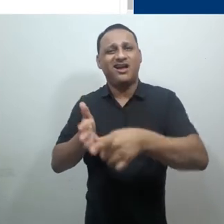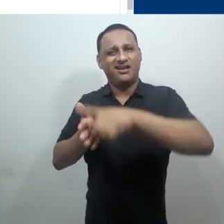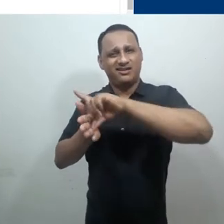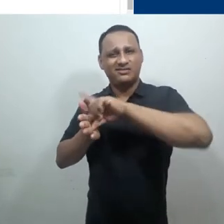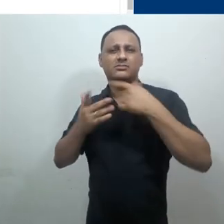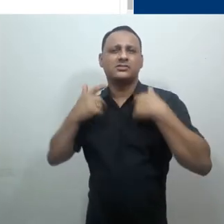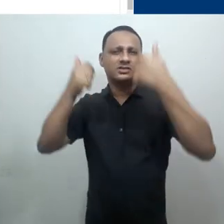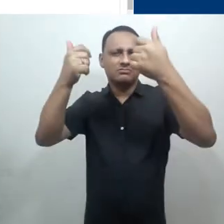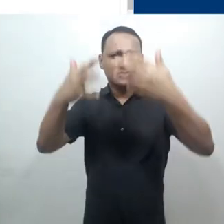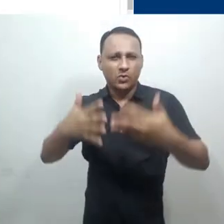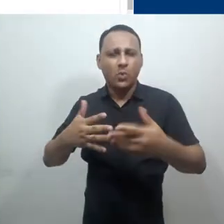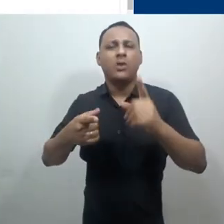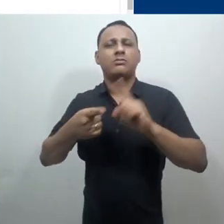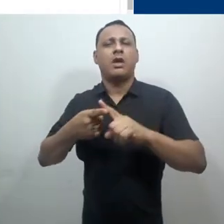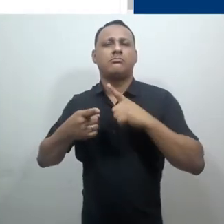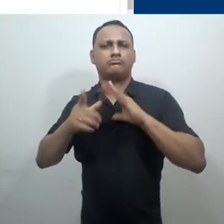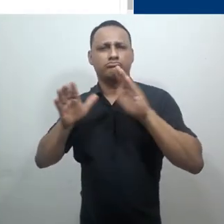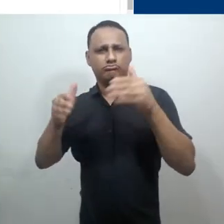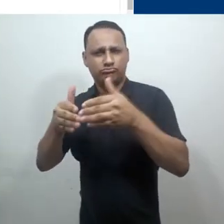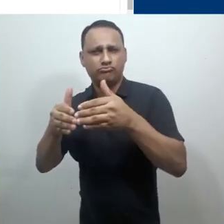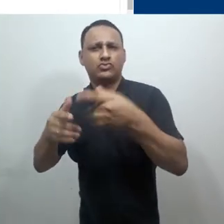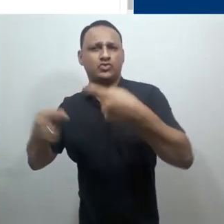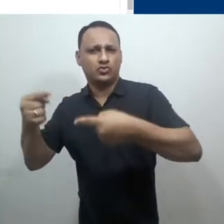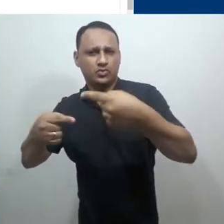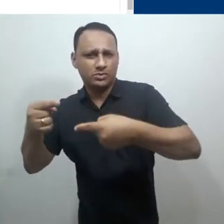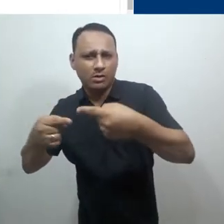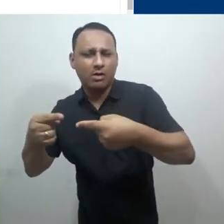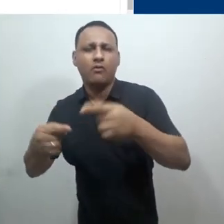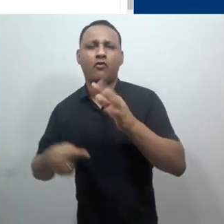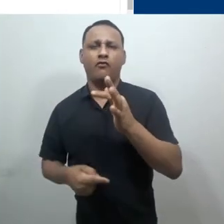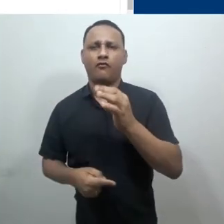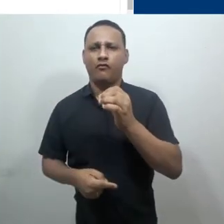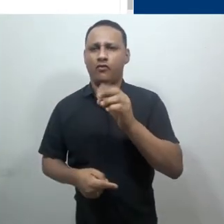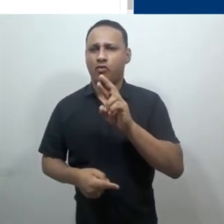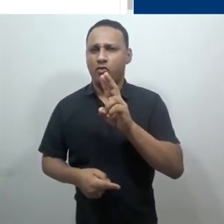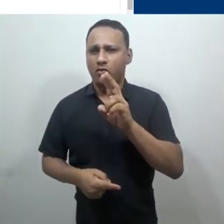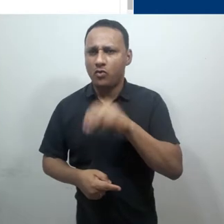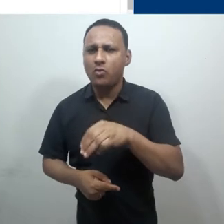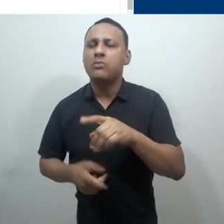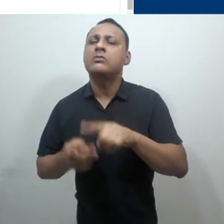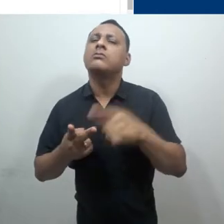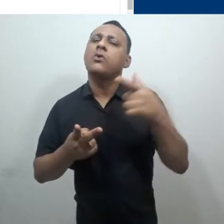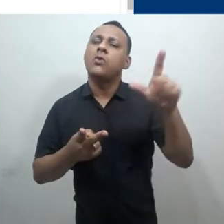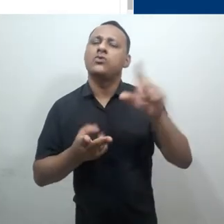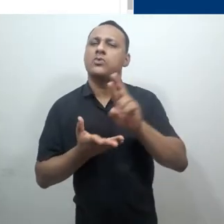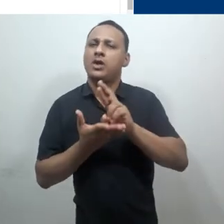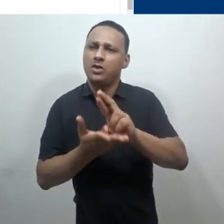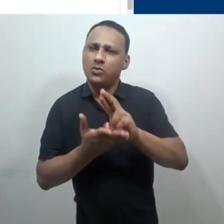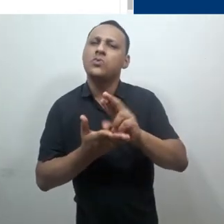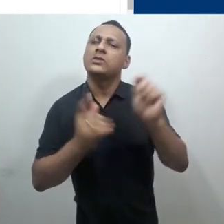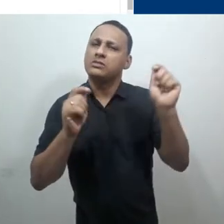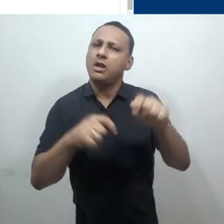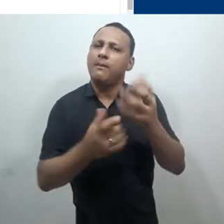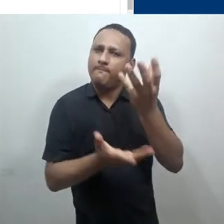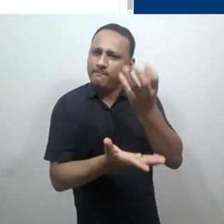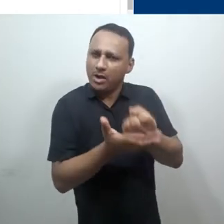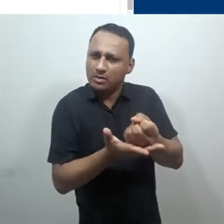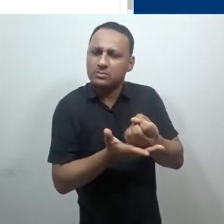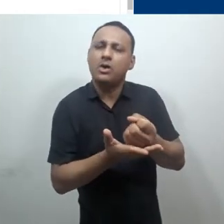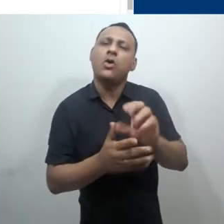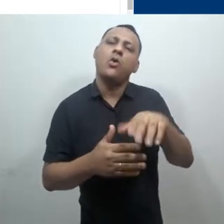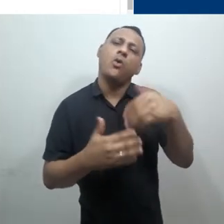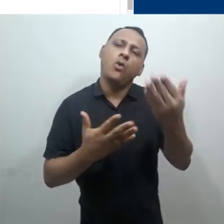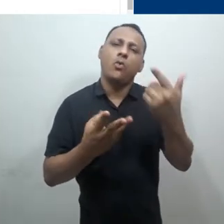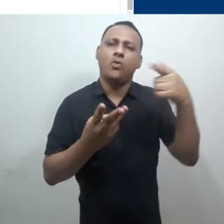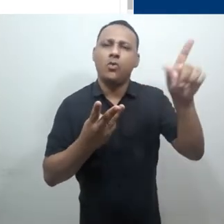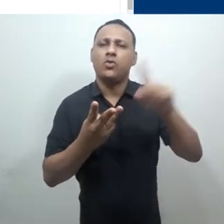fóruns de discussão, a gente tem recursos do tipo arquivo